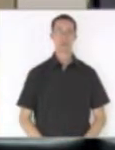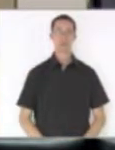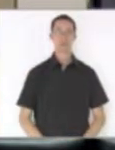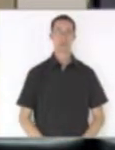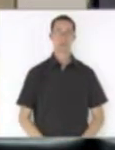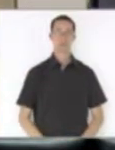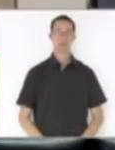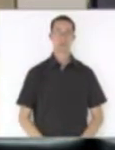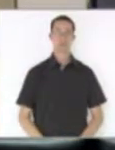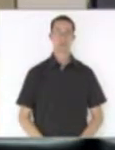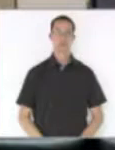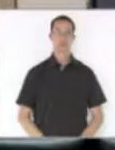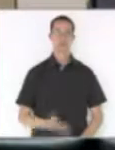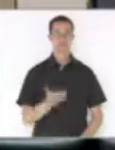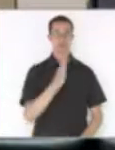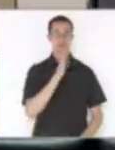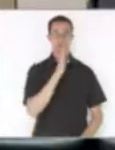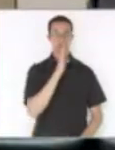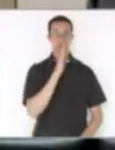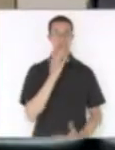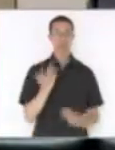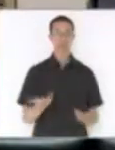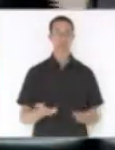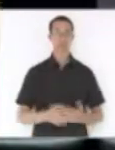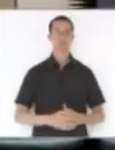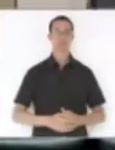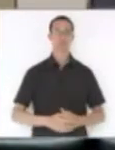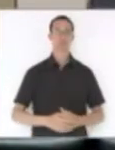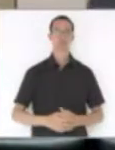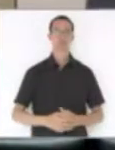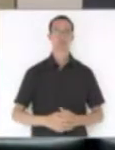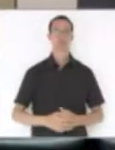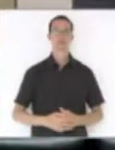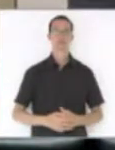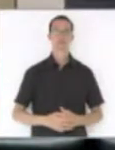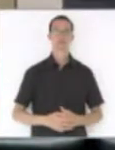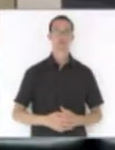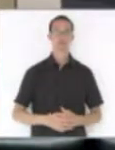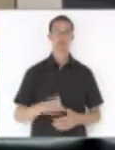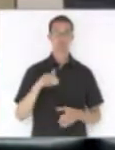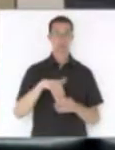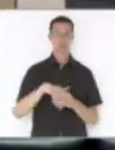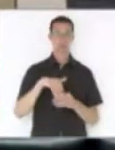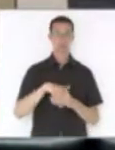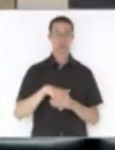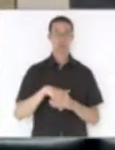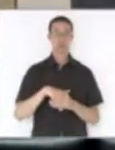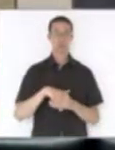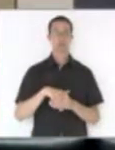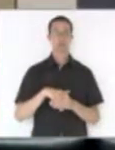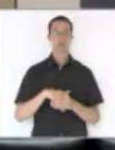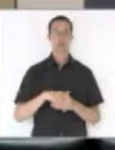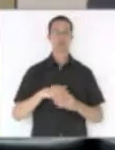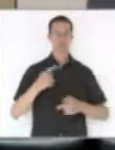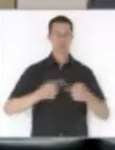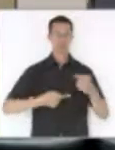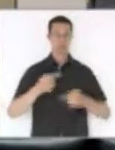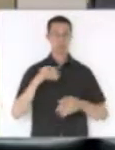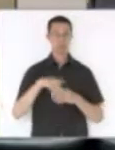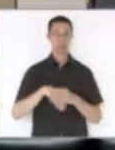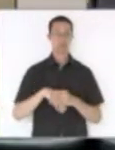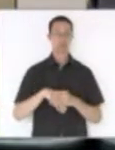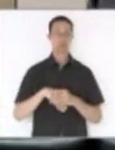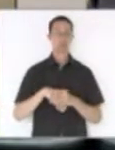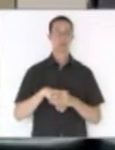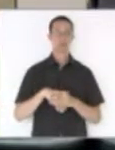Com o silêncio de V. Exª, nós vamos para a votação. Discussão e votação